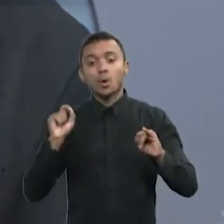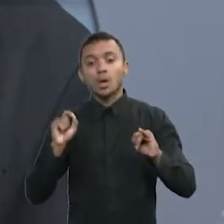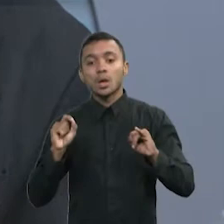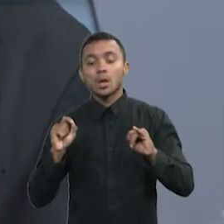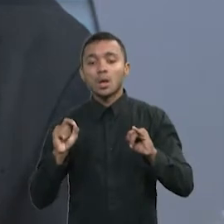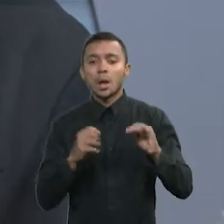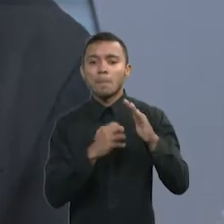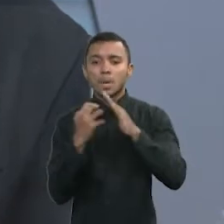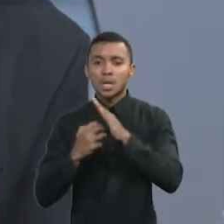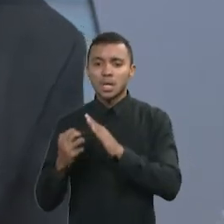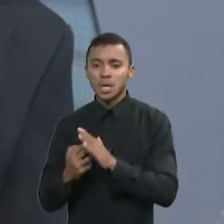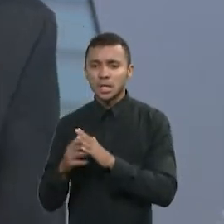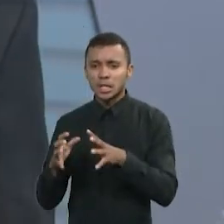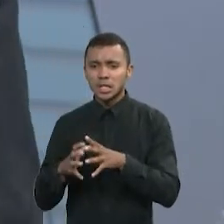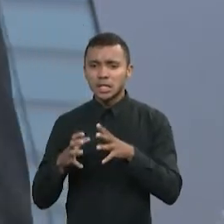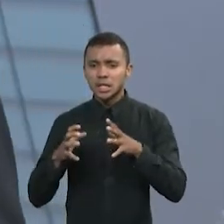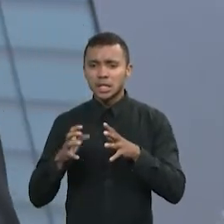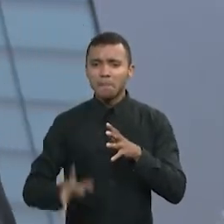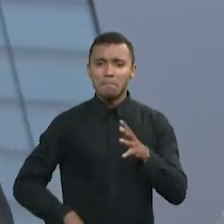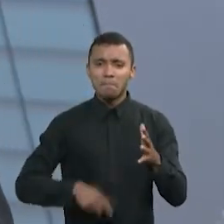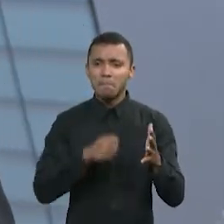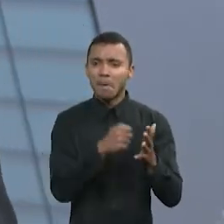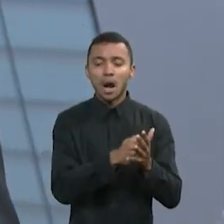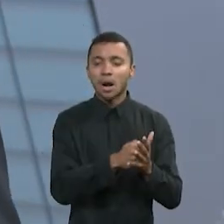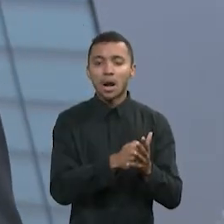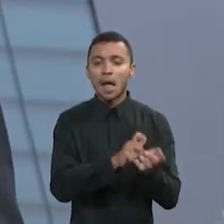impostos de grandes empresas nos Estados Unidos,